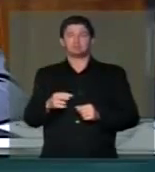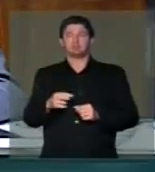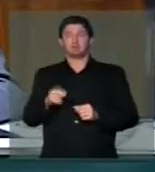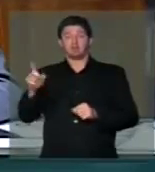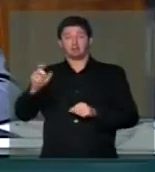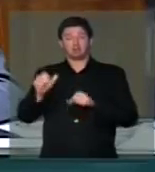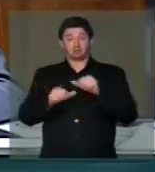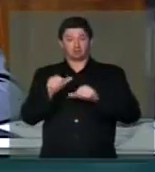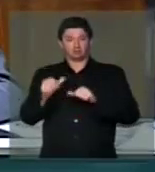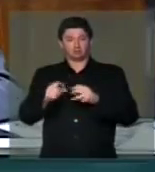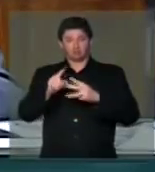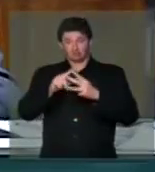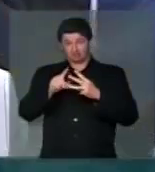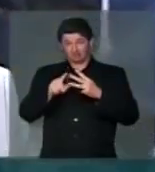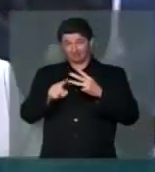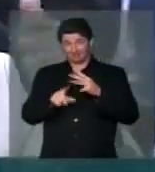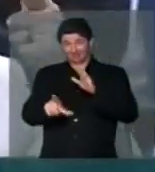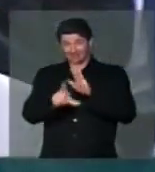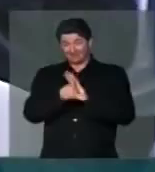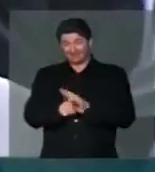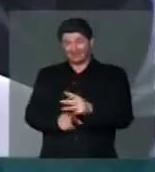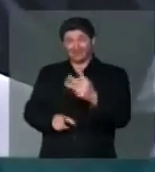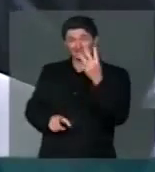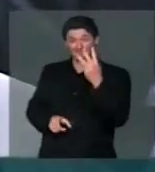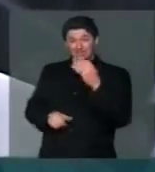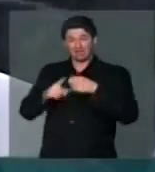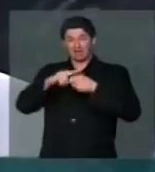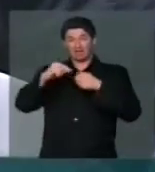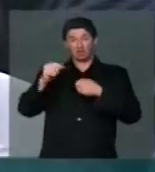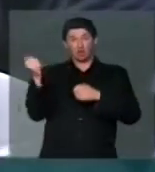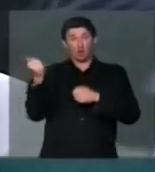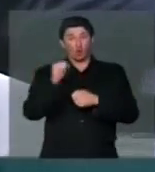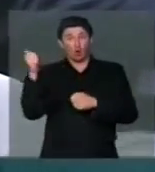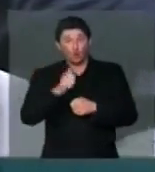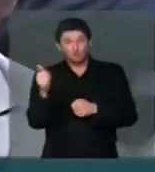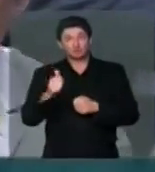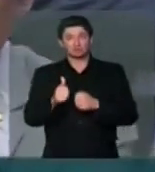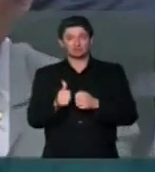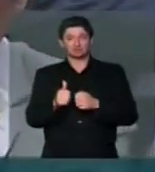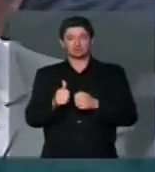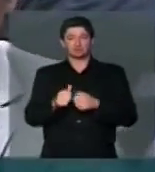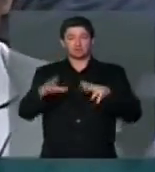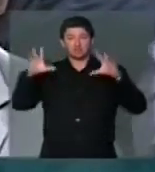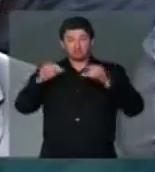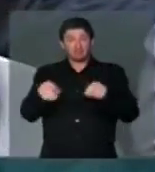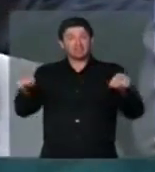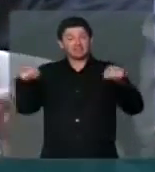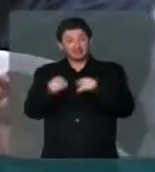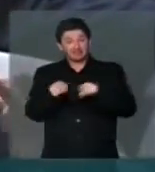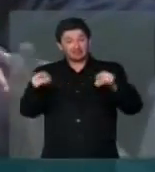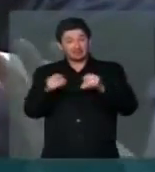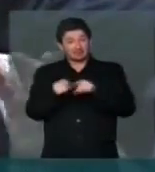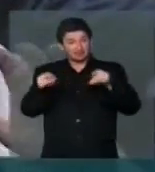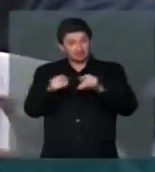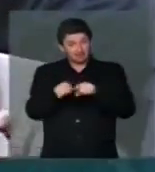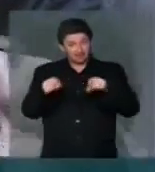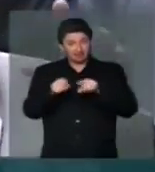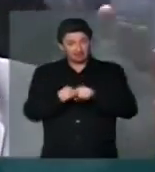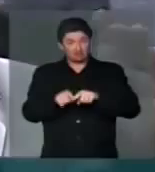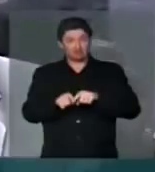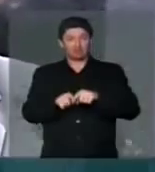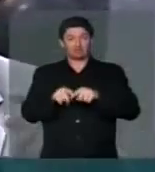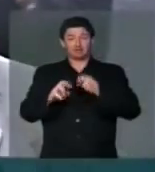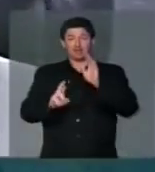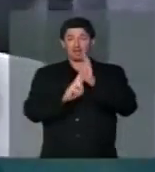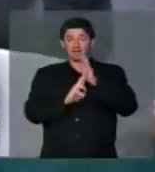altera três leis, 11 artigos dessas leis, mexe inclusive na questão de